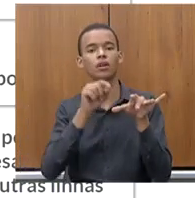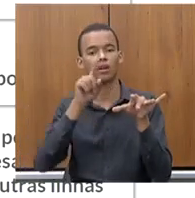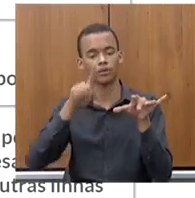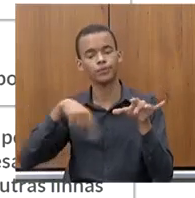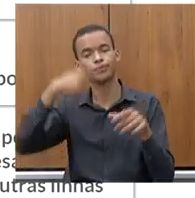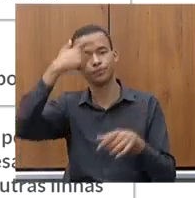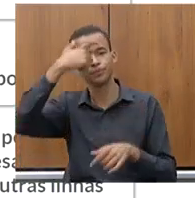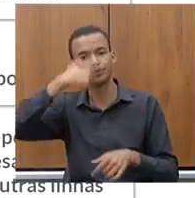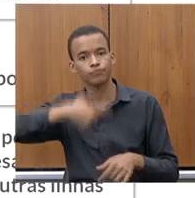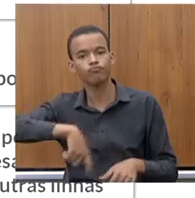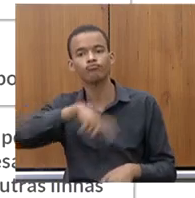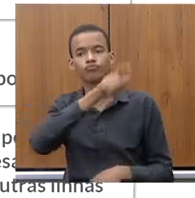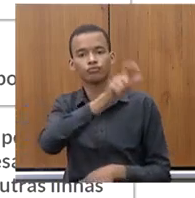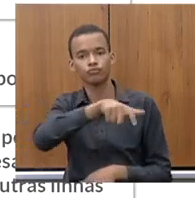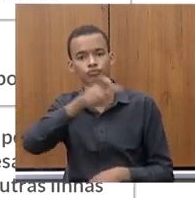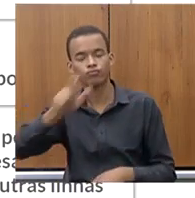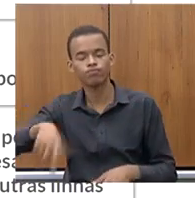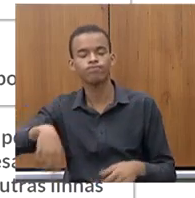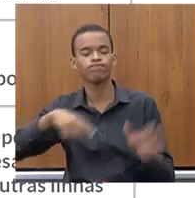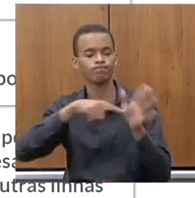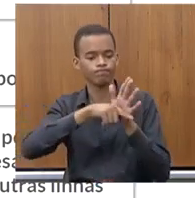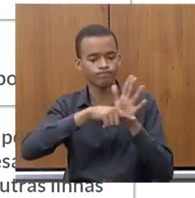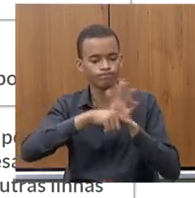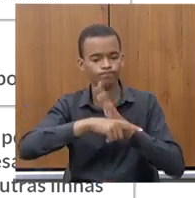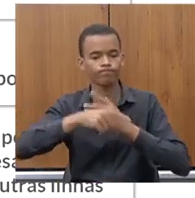para ajudar a construir uma sociedade melhor.